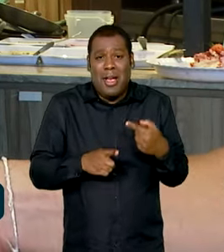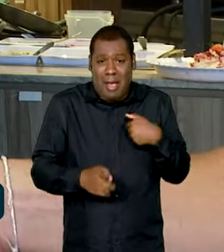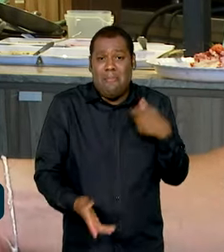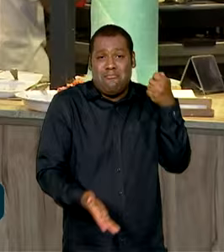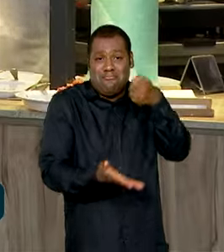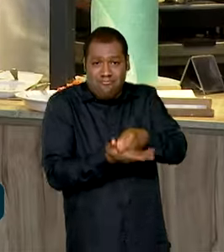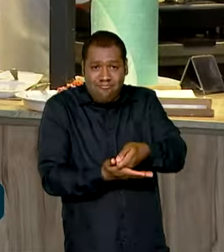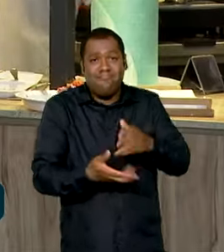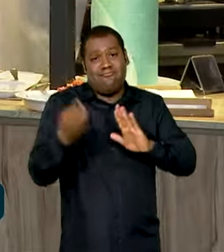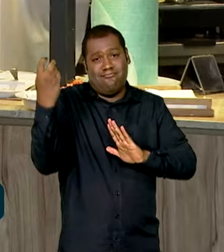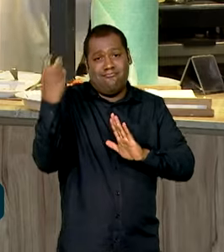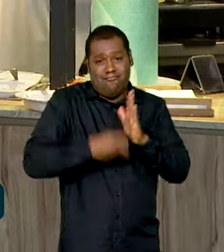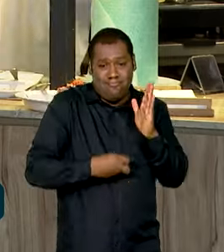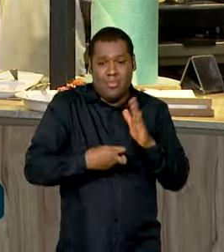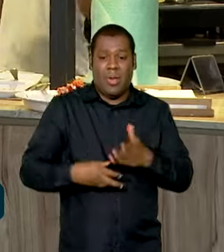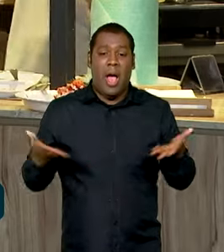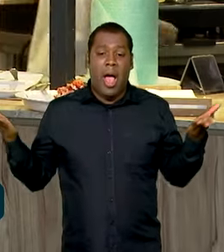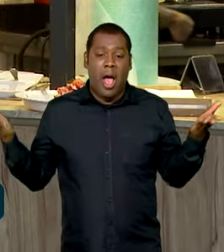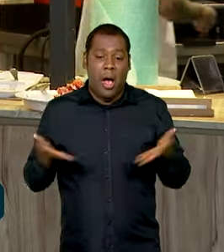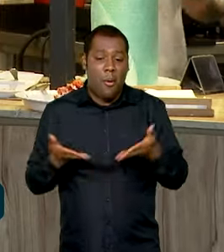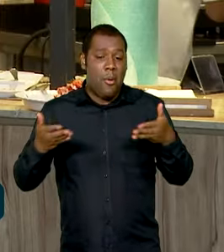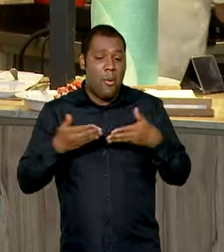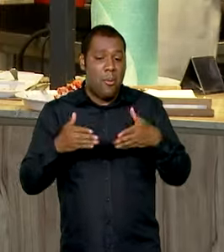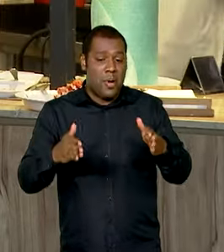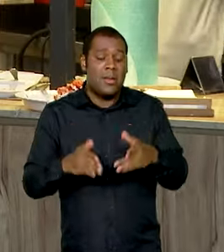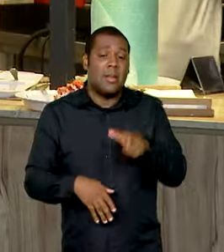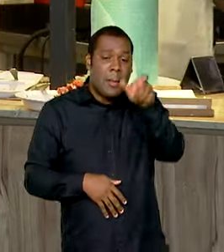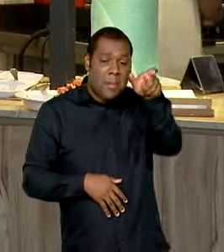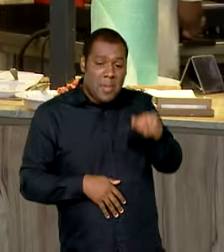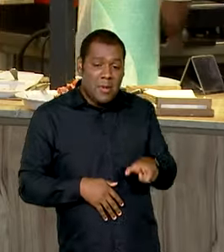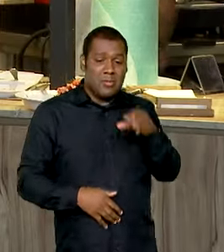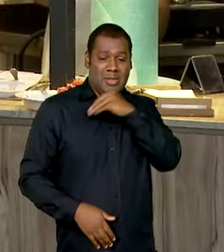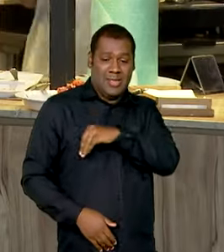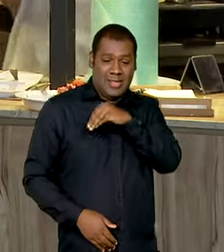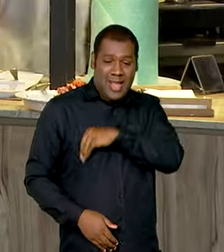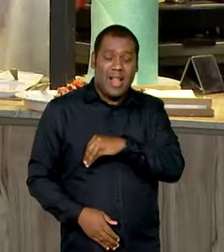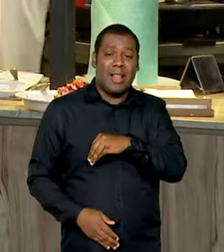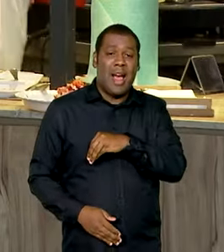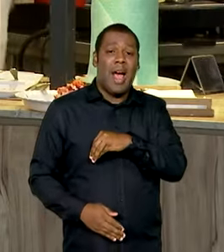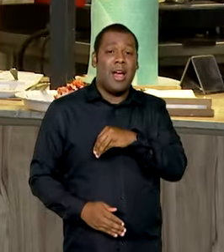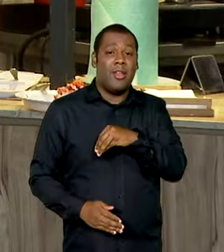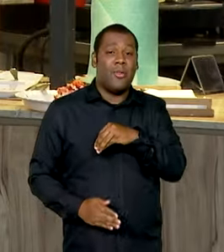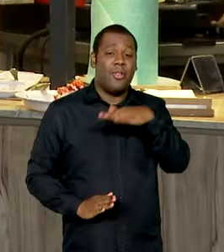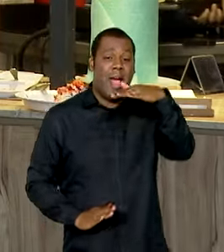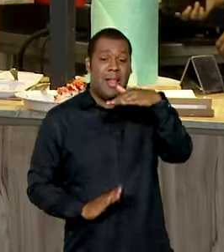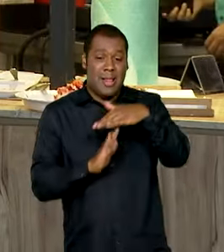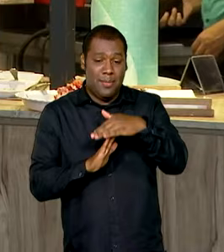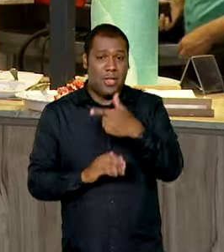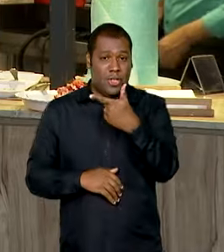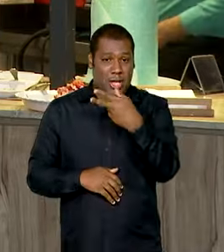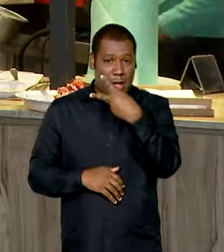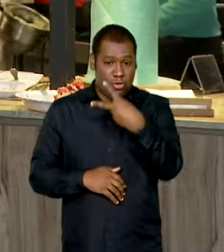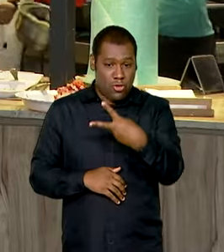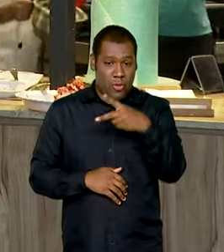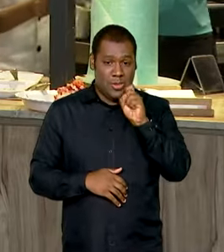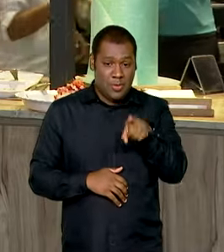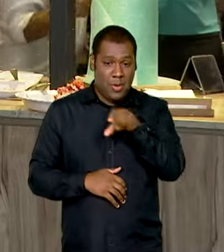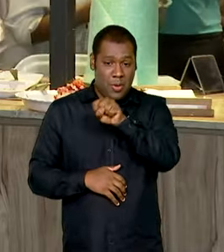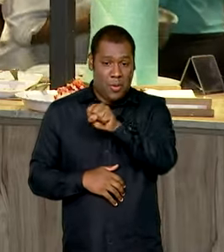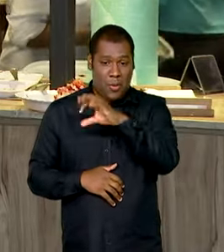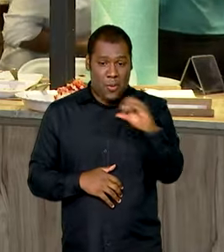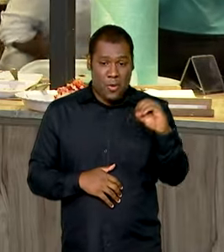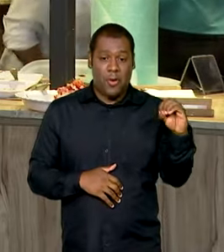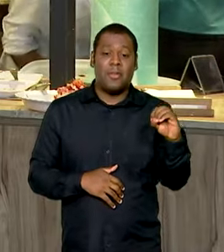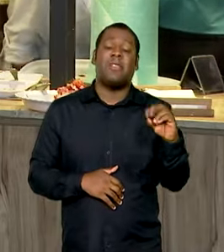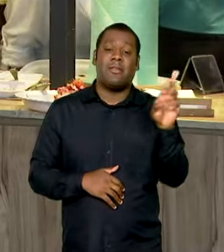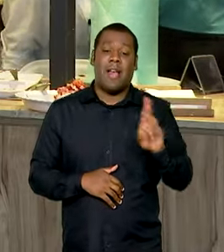imposto de renda. A partir de agora, a pessoa física, que recebe até dois salários mínimos mensais, não vai mais precisar pagar imposto